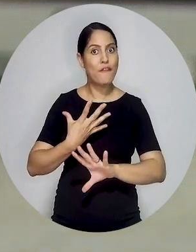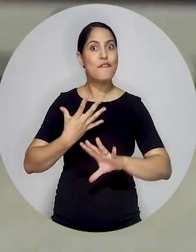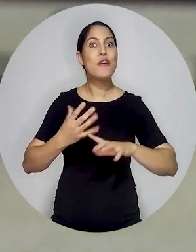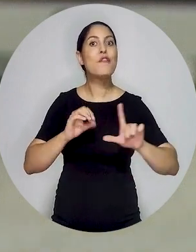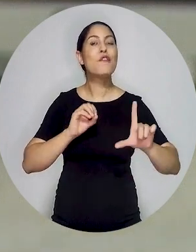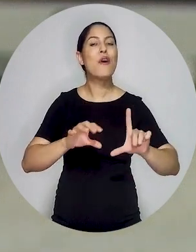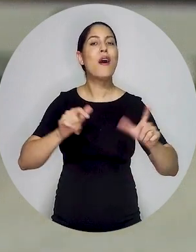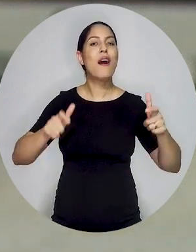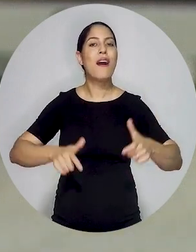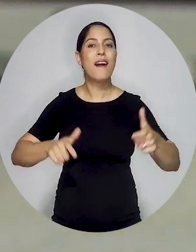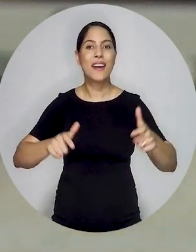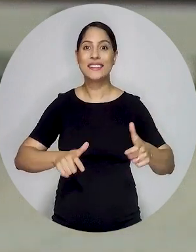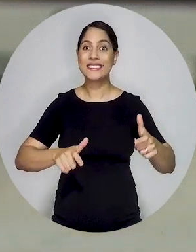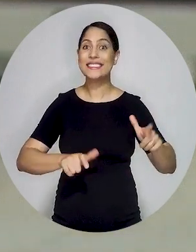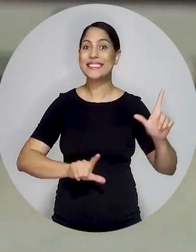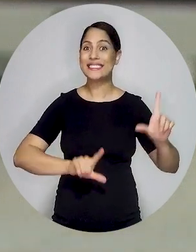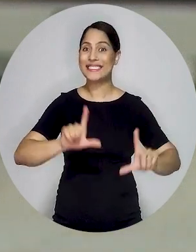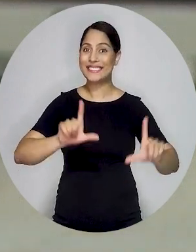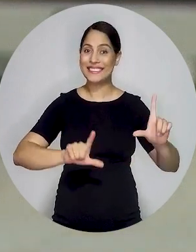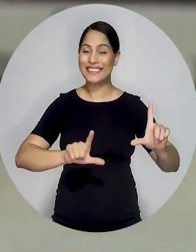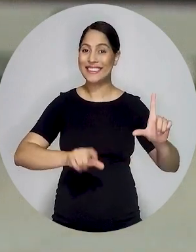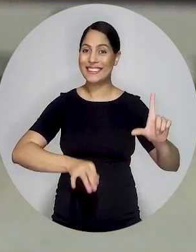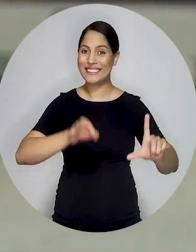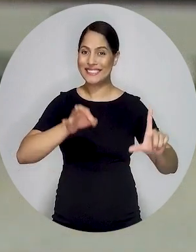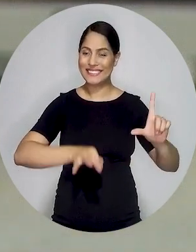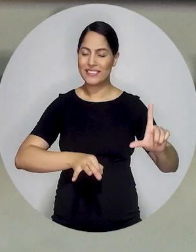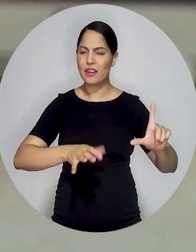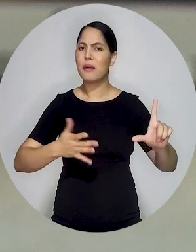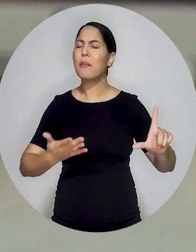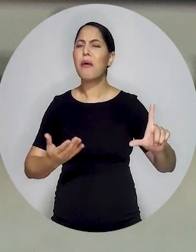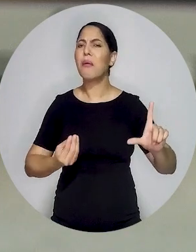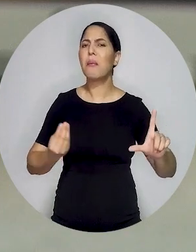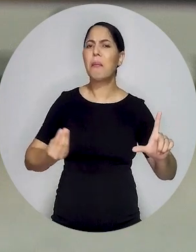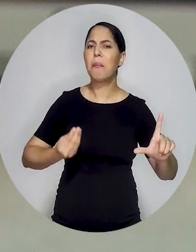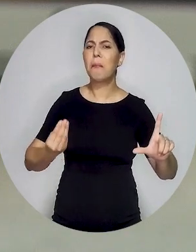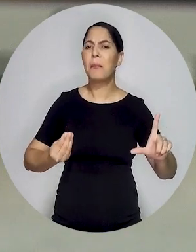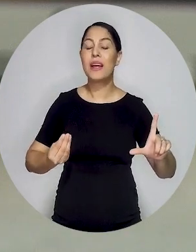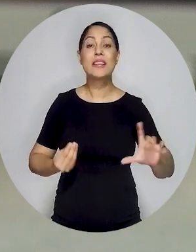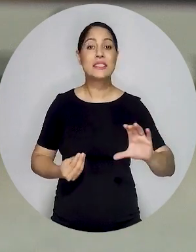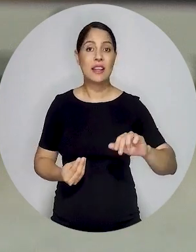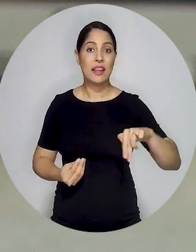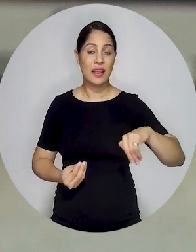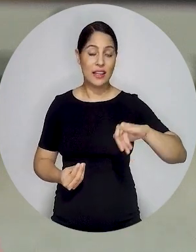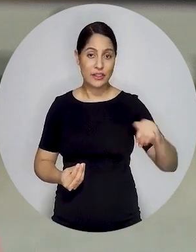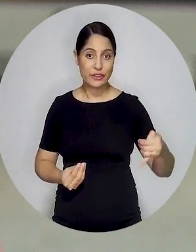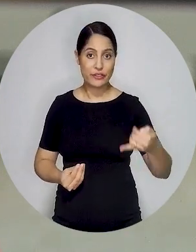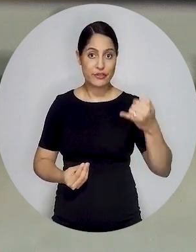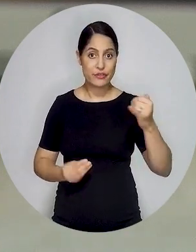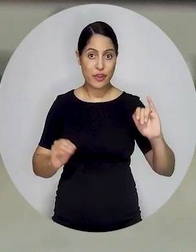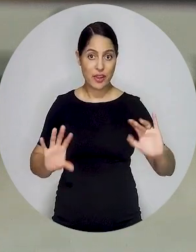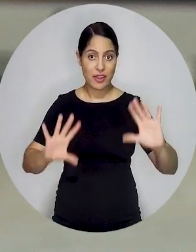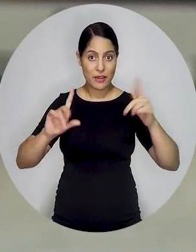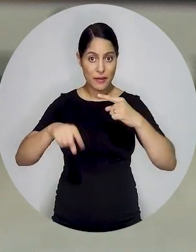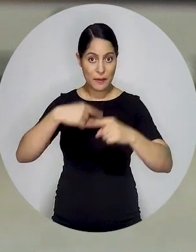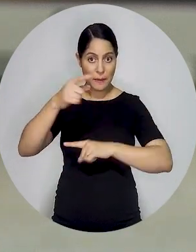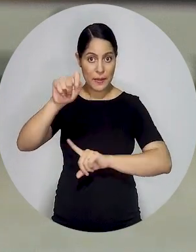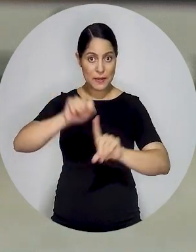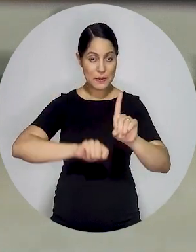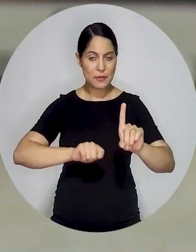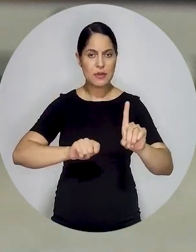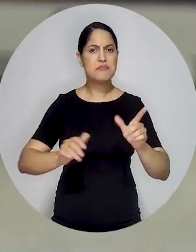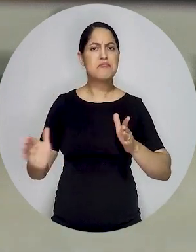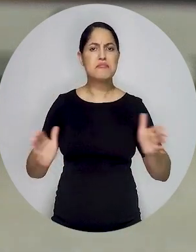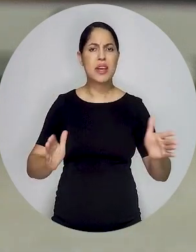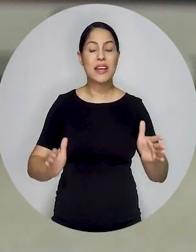para falar sobre a Semana Nacional da Conciliação. O evento é promovido pelo Conselho Nacional de Justiça e vai acontecer no